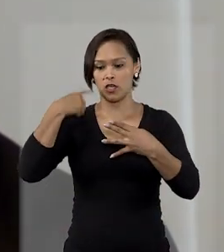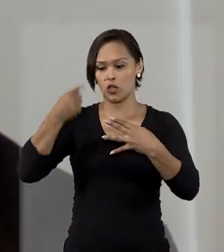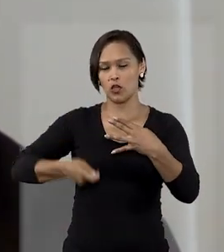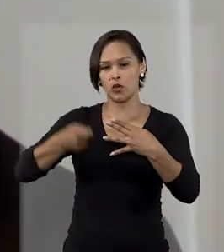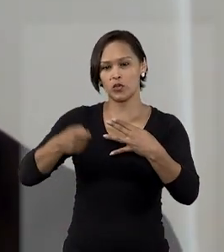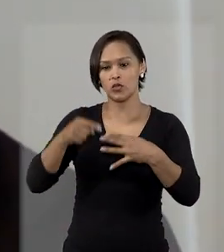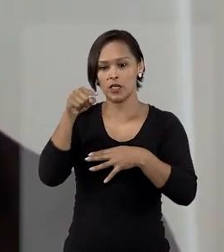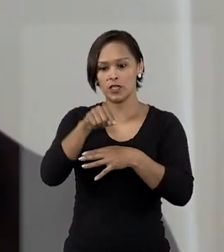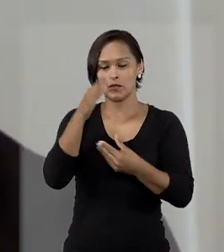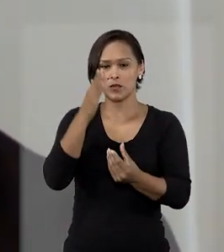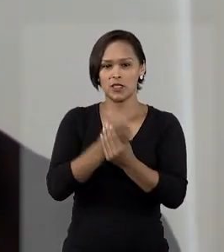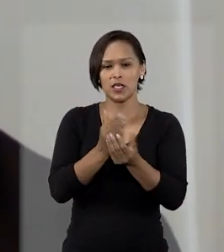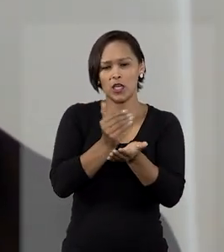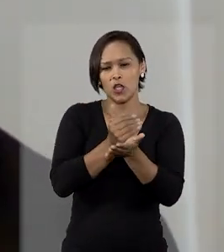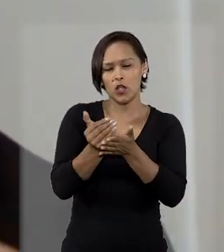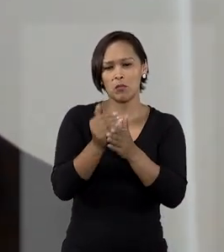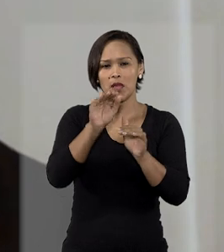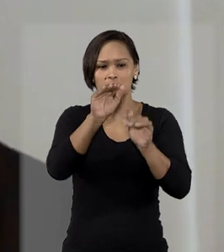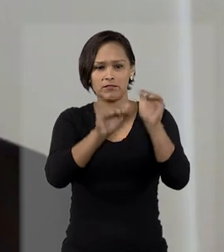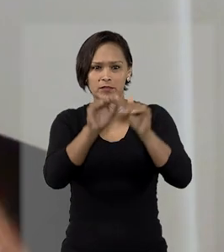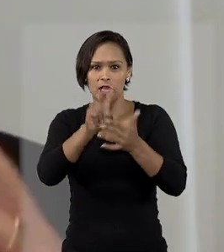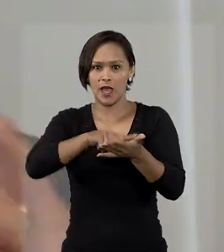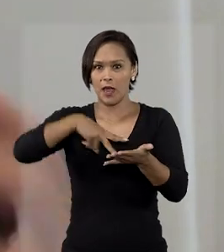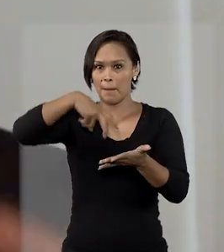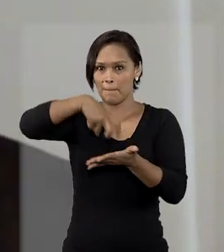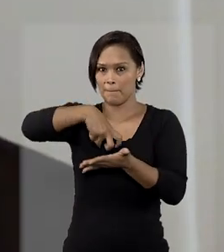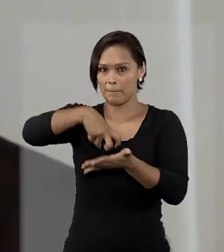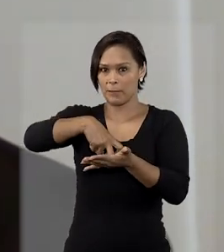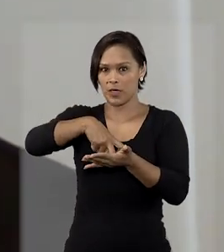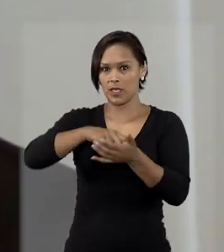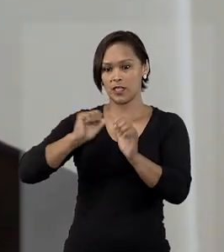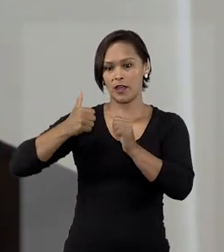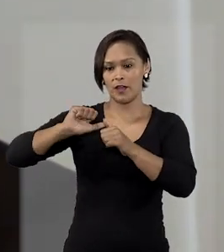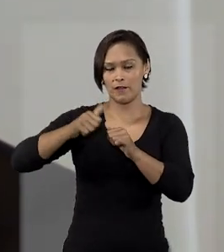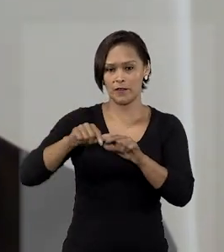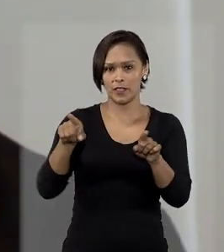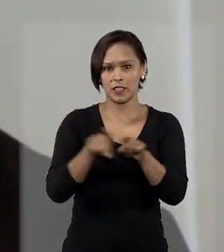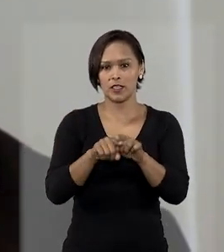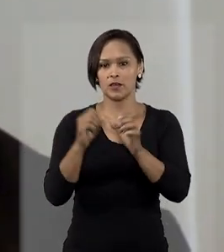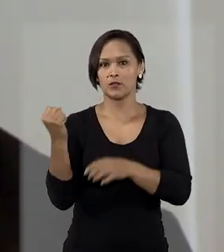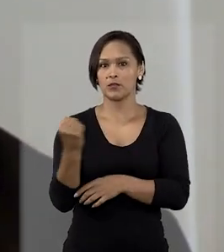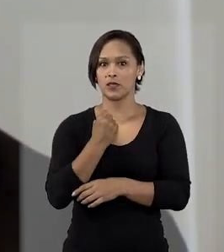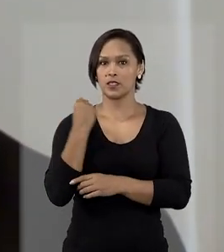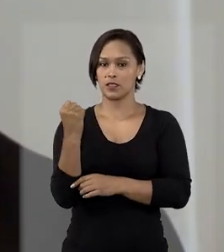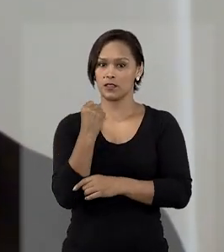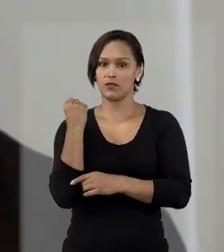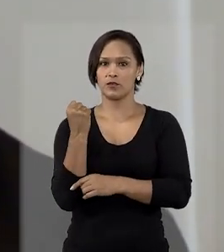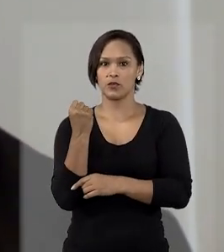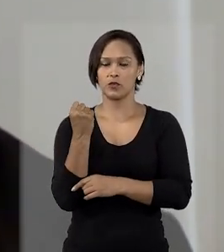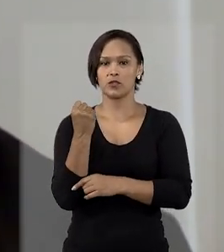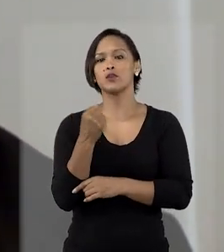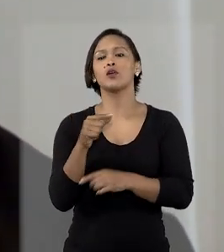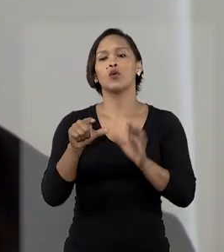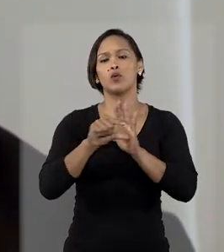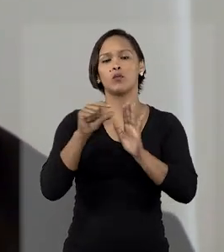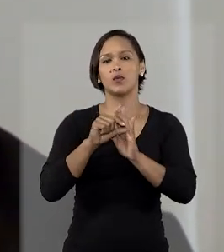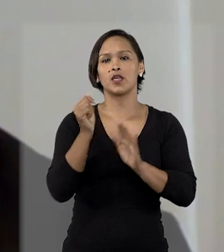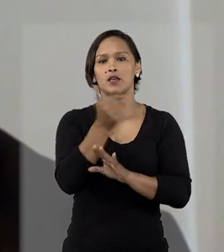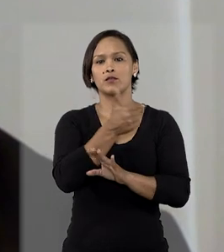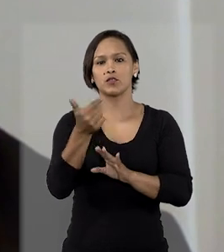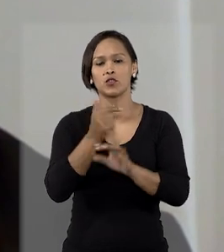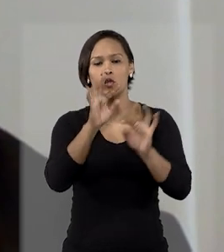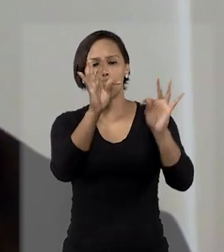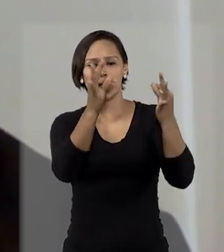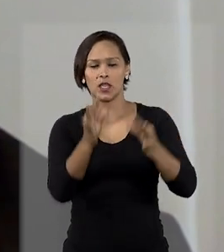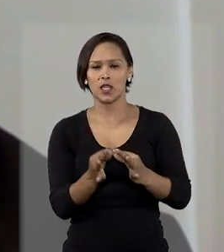ele começa a sua dosimetria da pena em um patamar mais gravoso. O parágrafo segundo, que trata das lesões